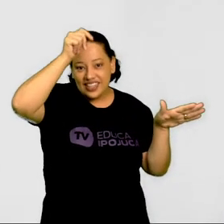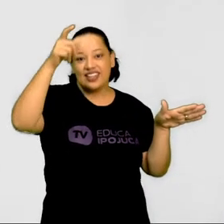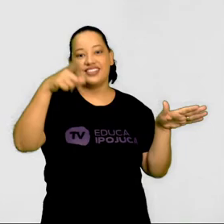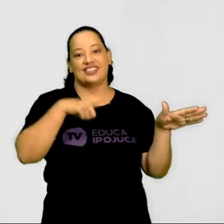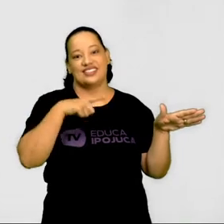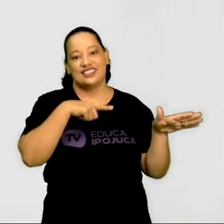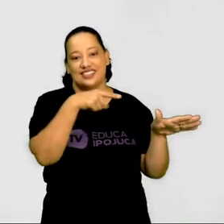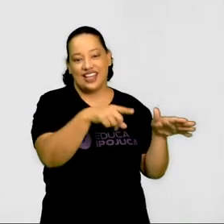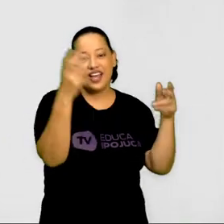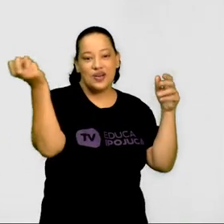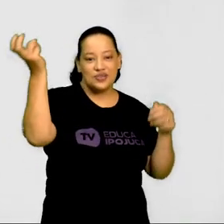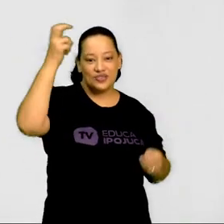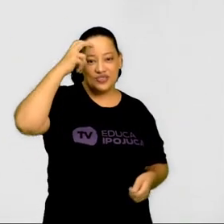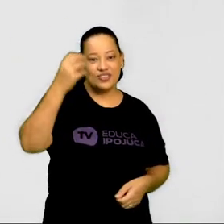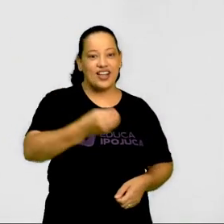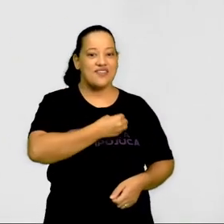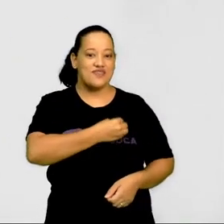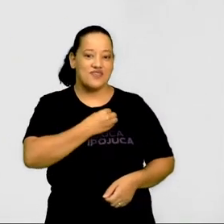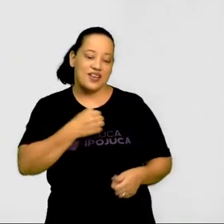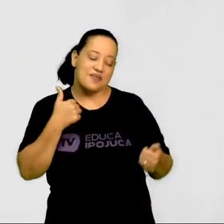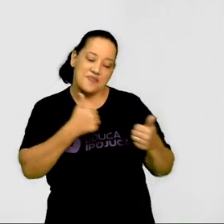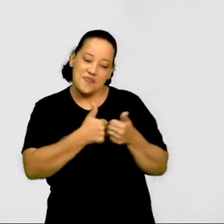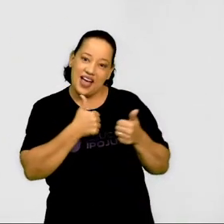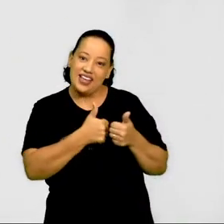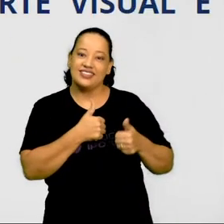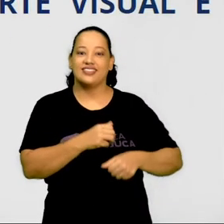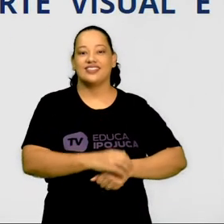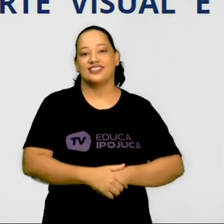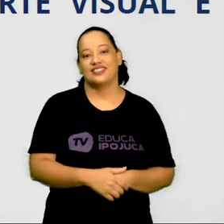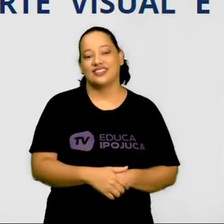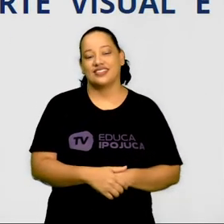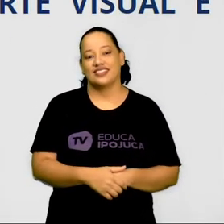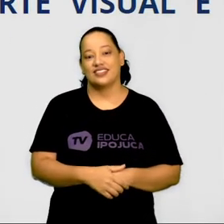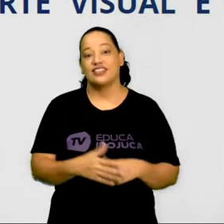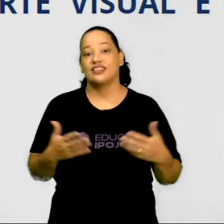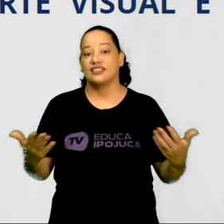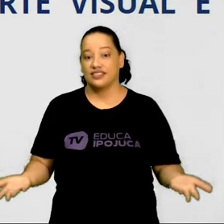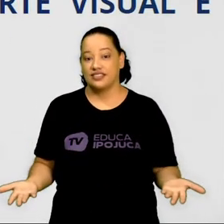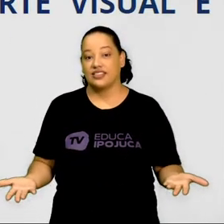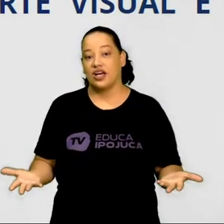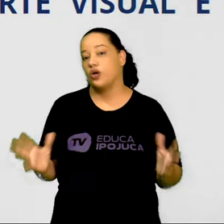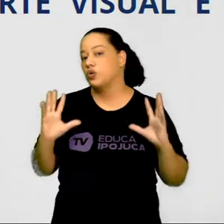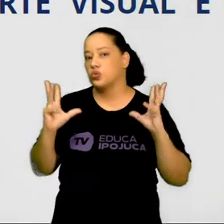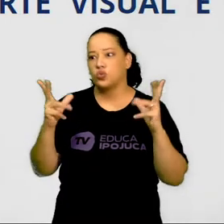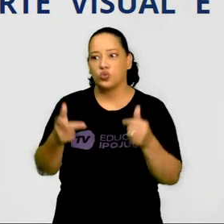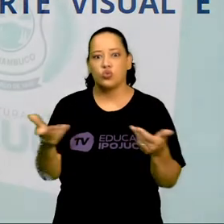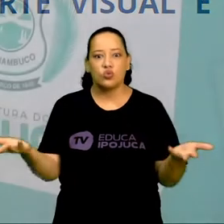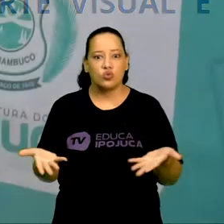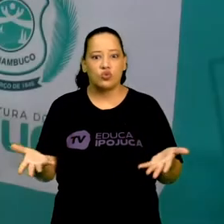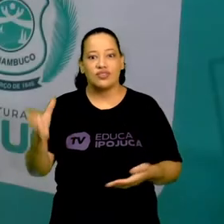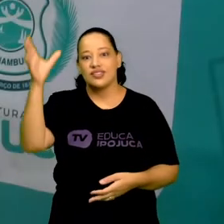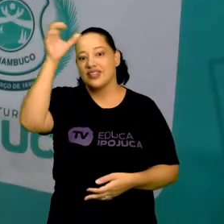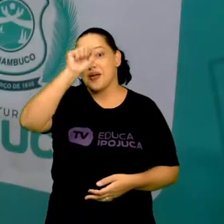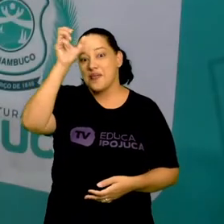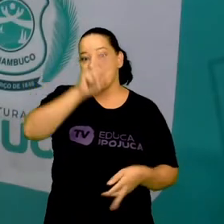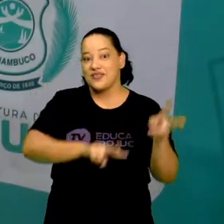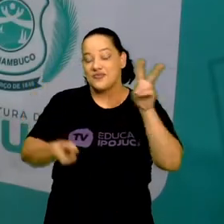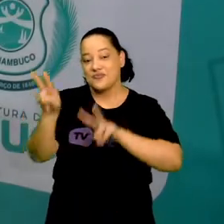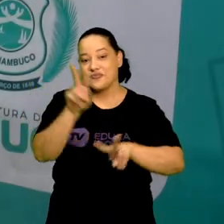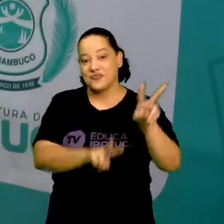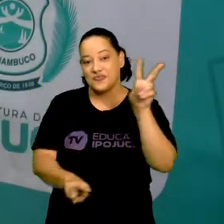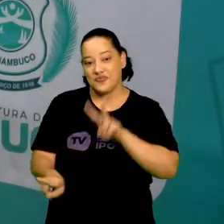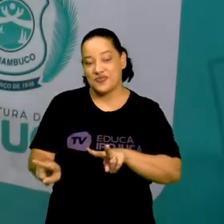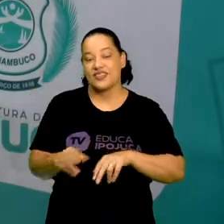cultura muito viva. aqui, próxima gente. E diante de tudo que aprendemos aqui e visualizamos,